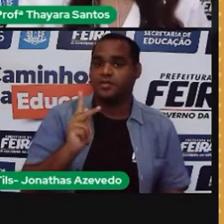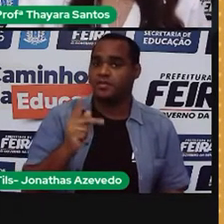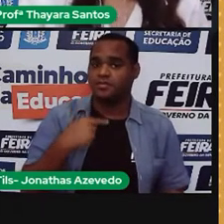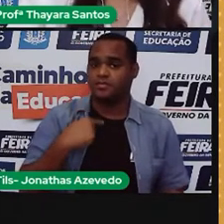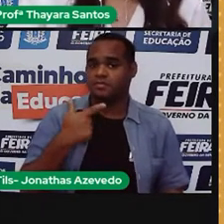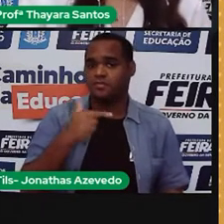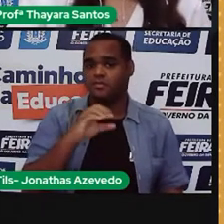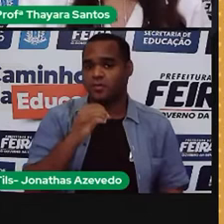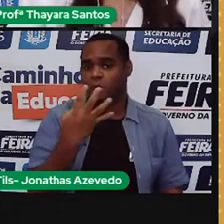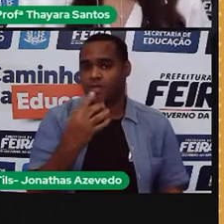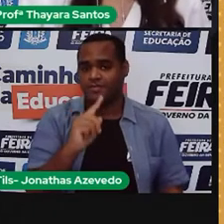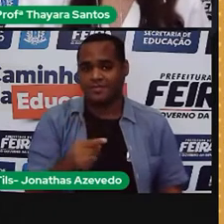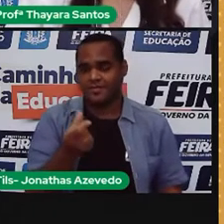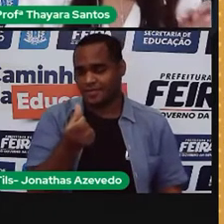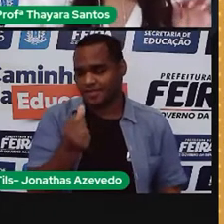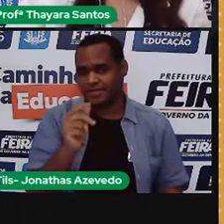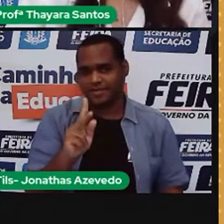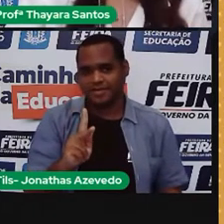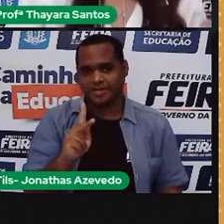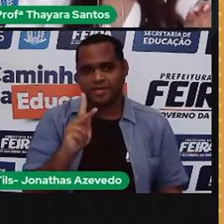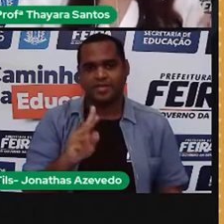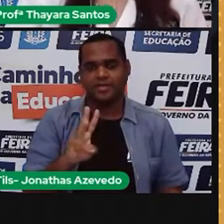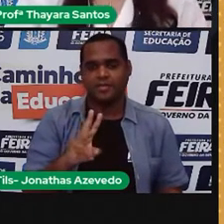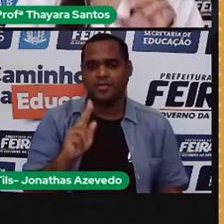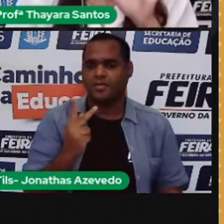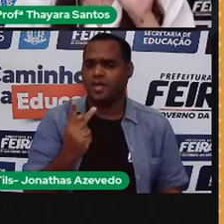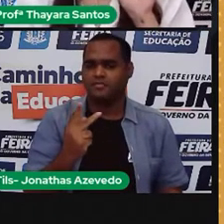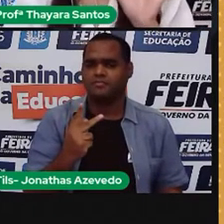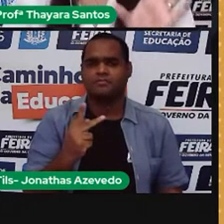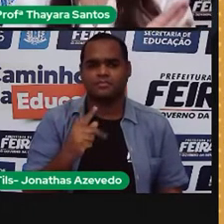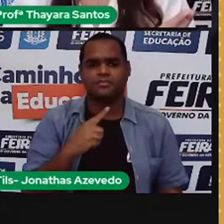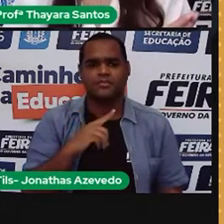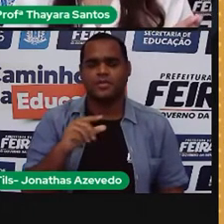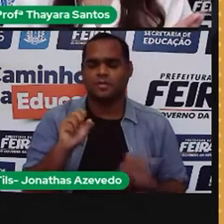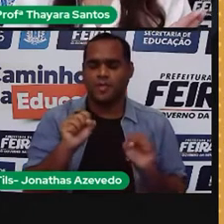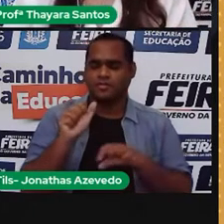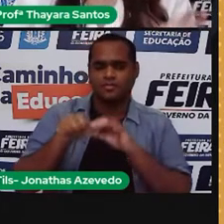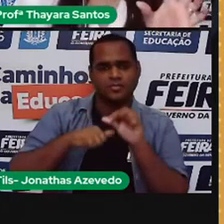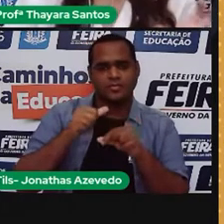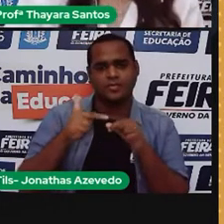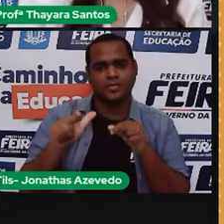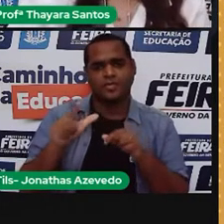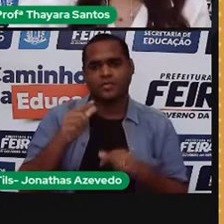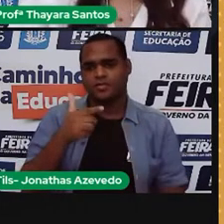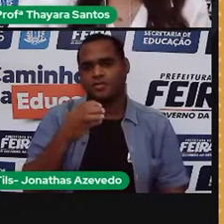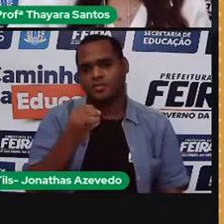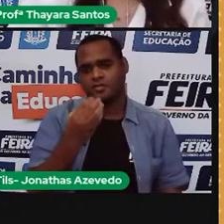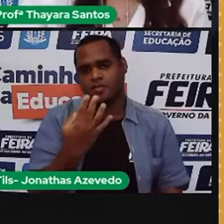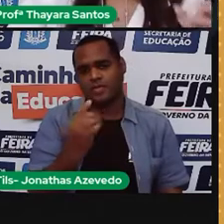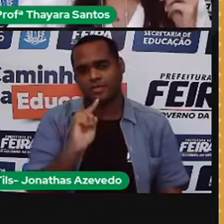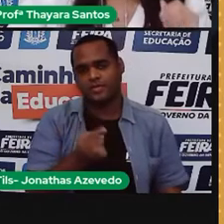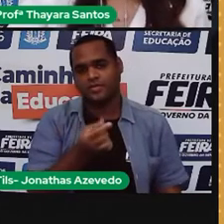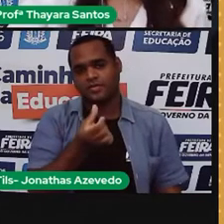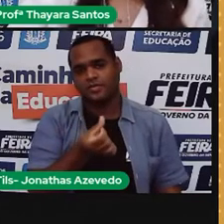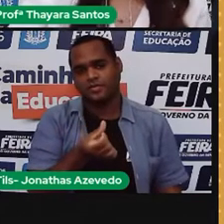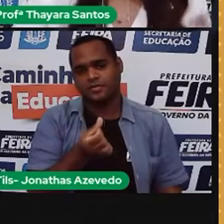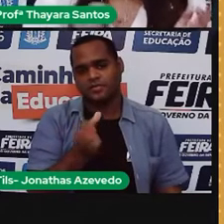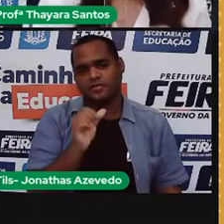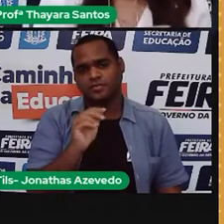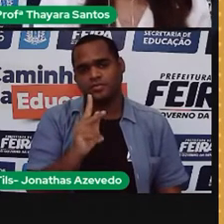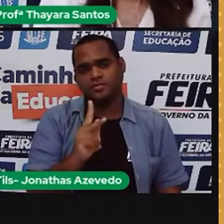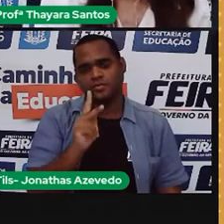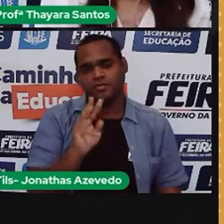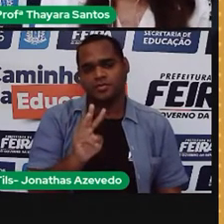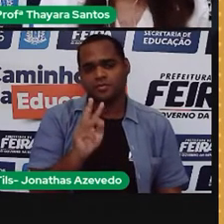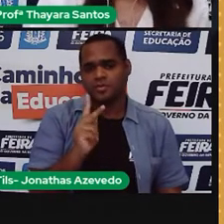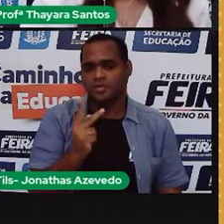,6 quilowatt hora. Agora, como é que a gente faz para esses 204,6 quilowatt hora se transformarem